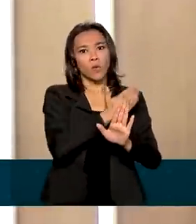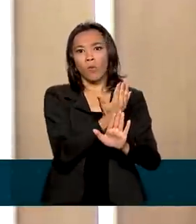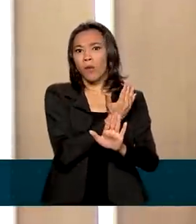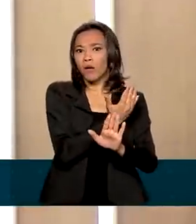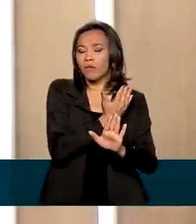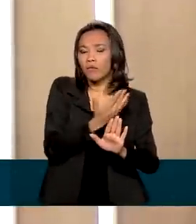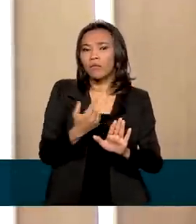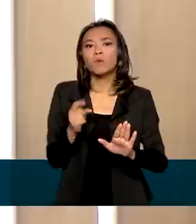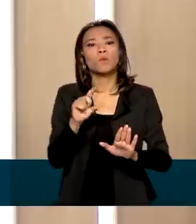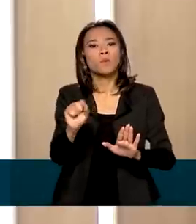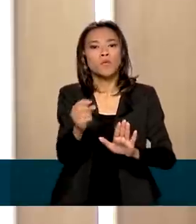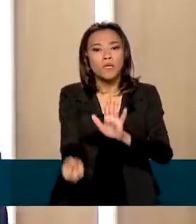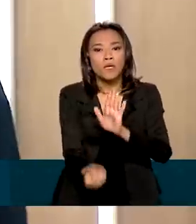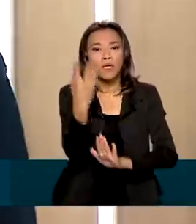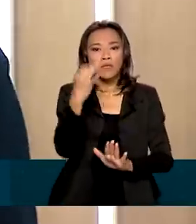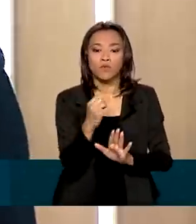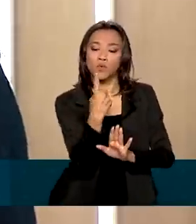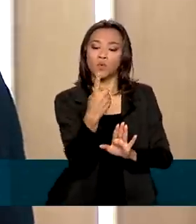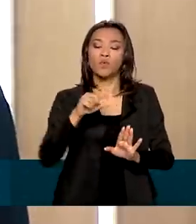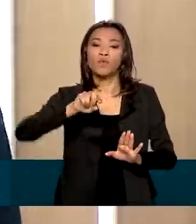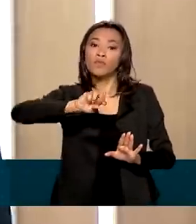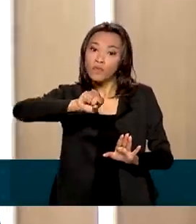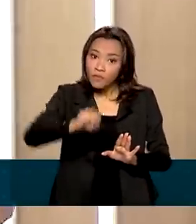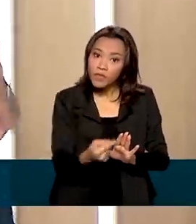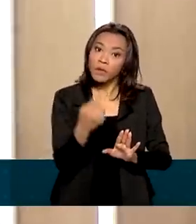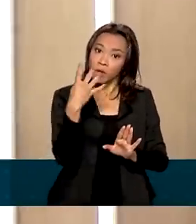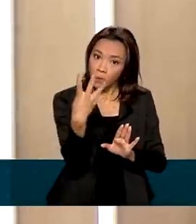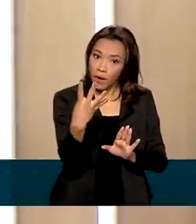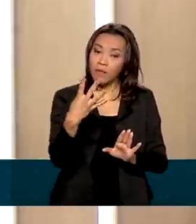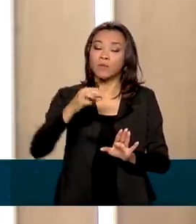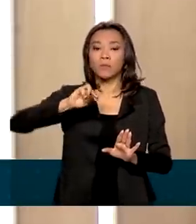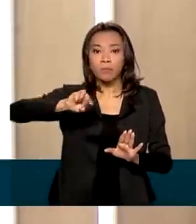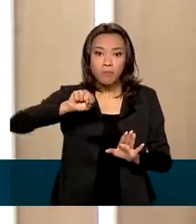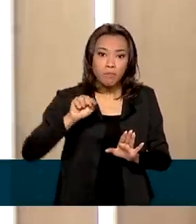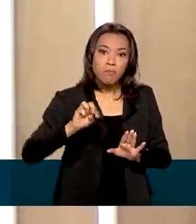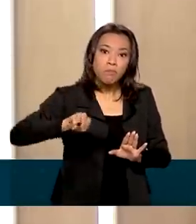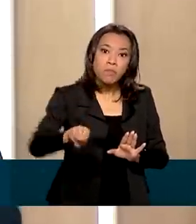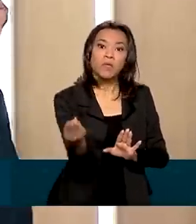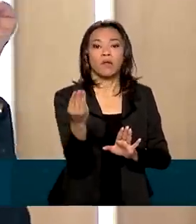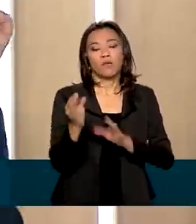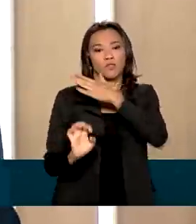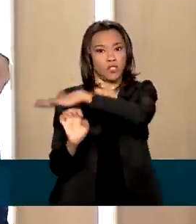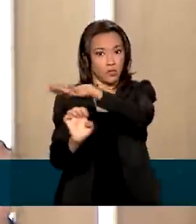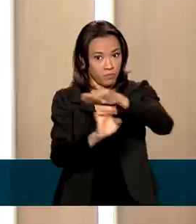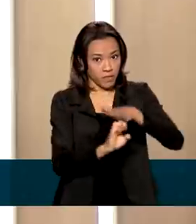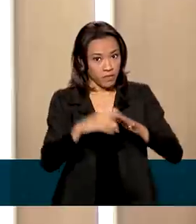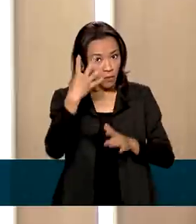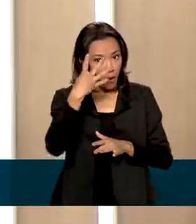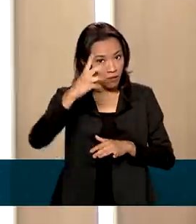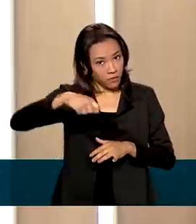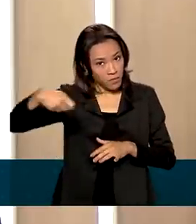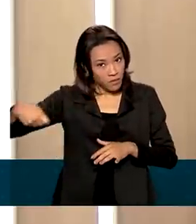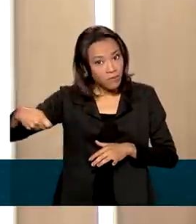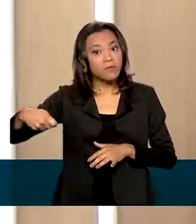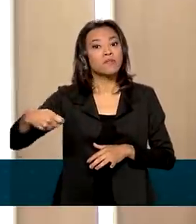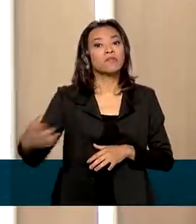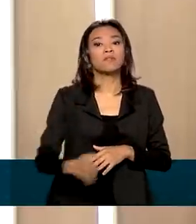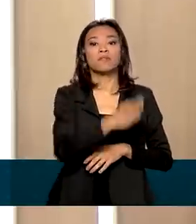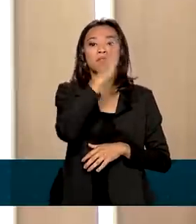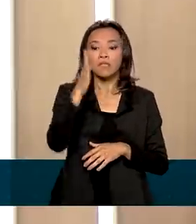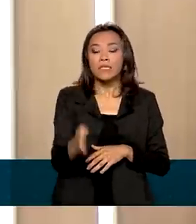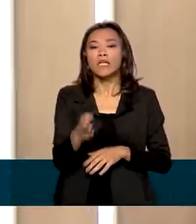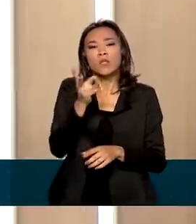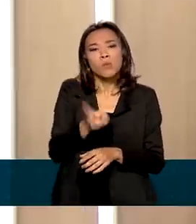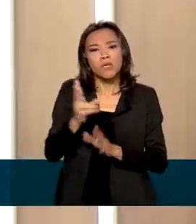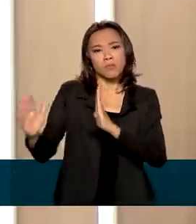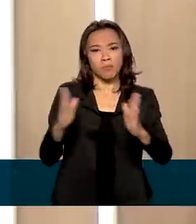com a criação de 1,4 milhão de empresas em apenas um quadrimestre, entre maio e agosto, sendo que